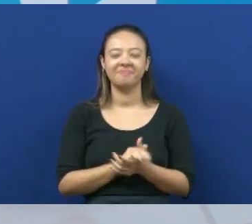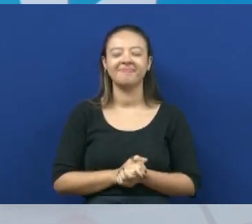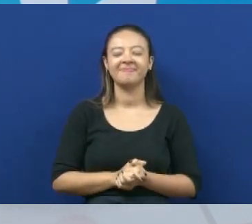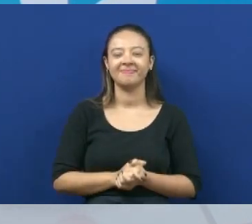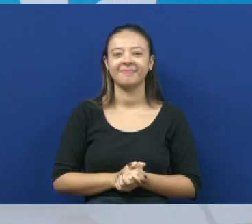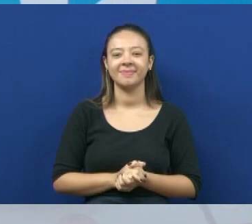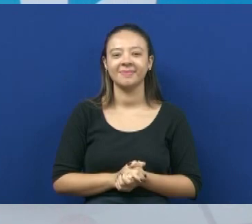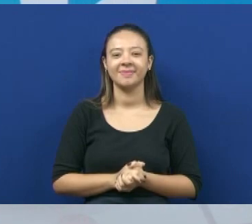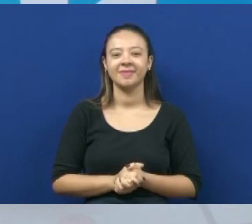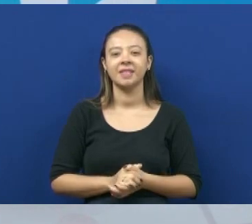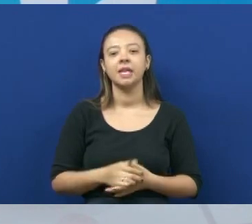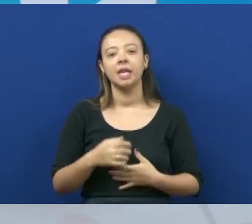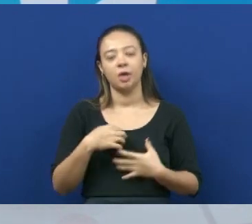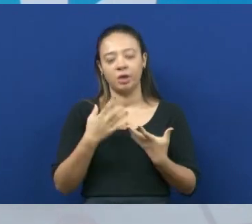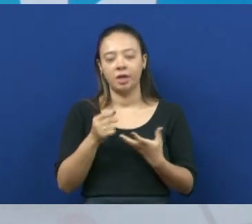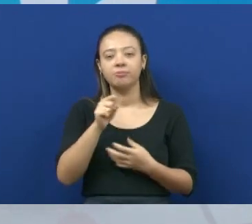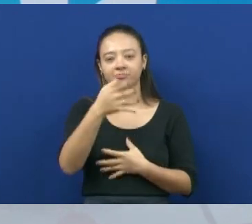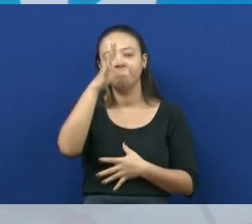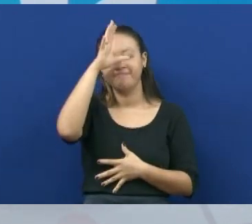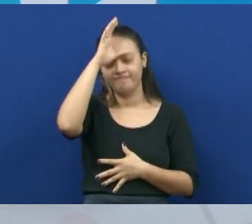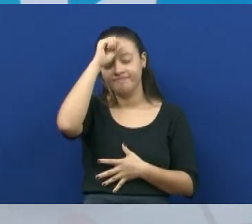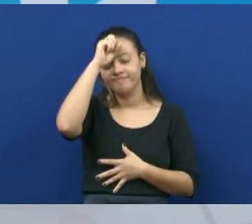Espero que tenham entendido